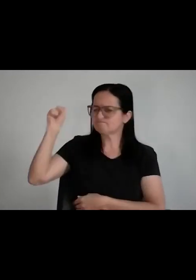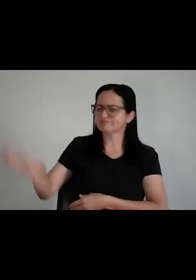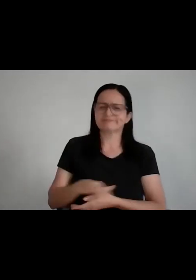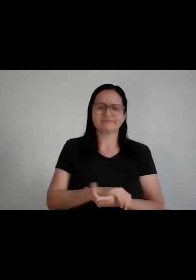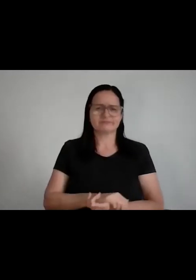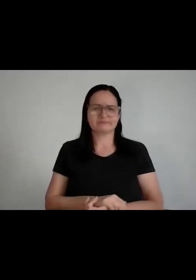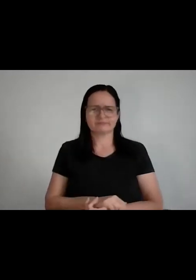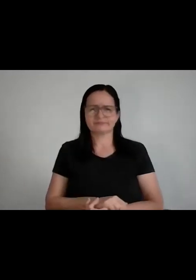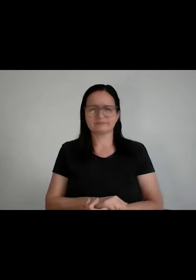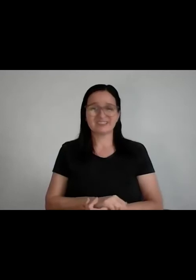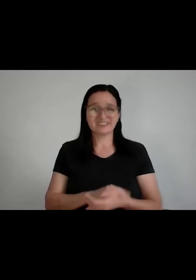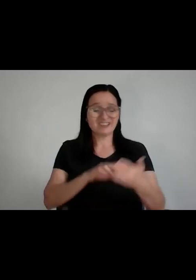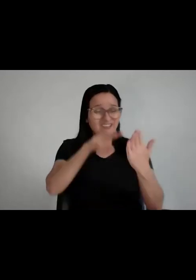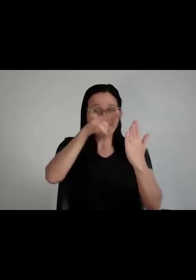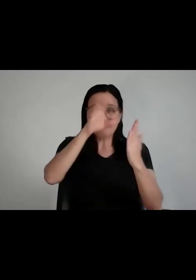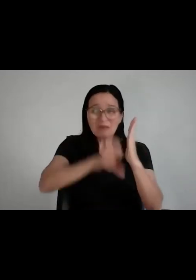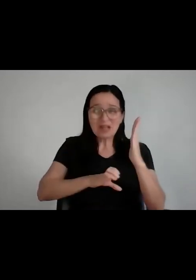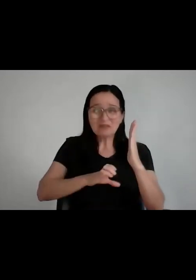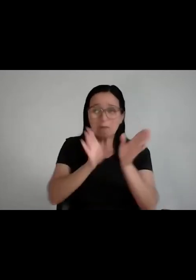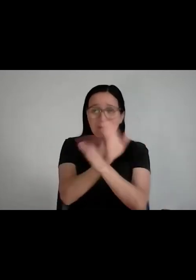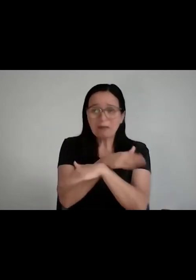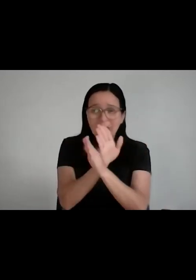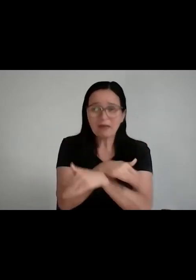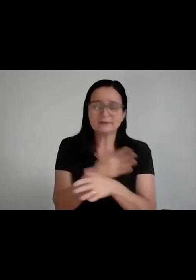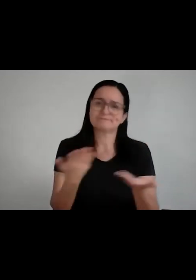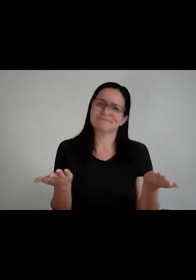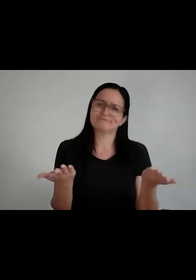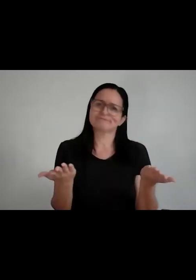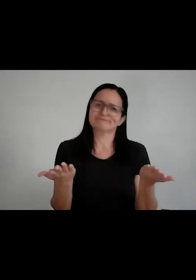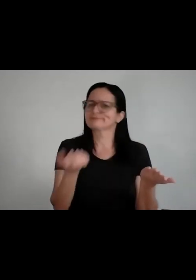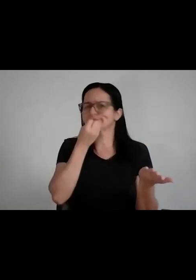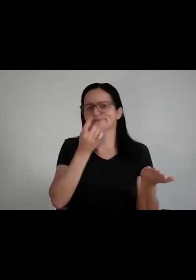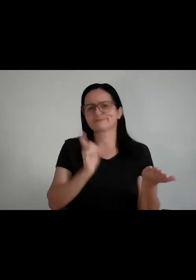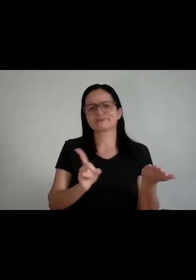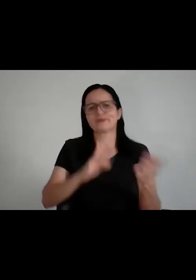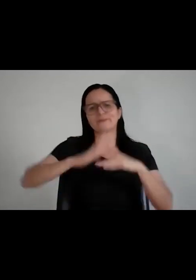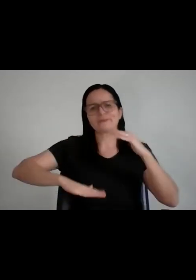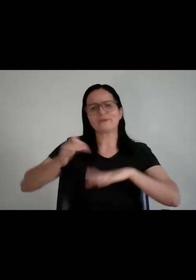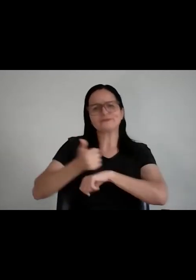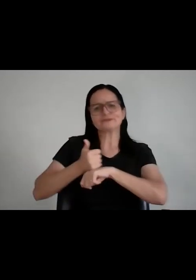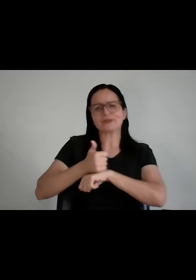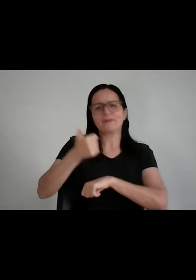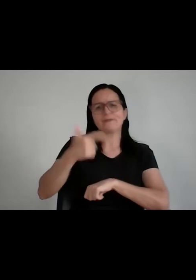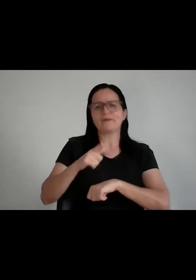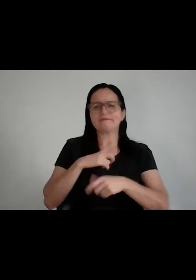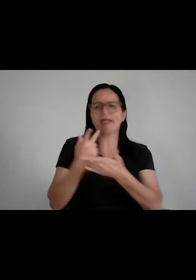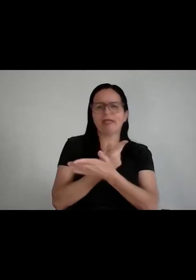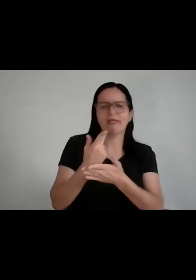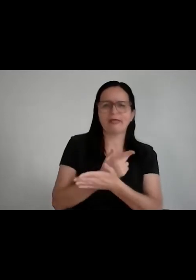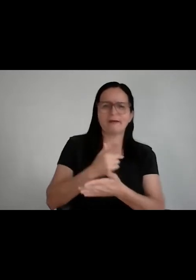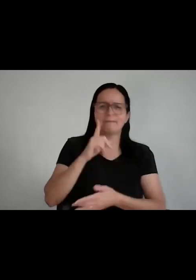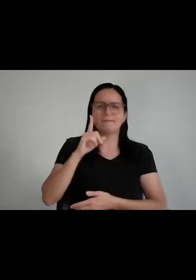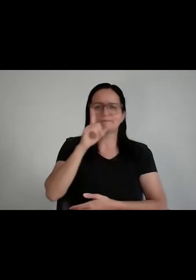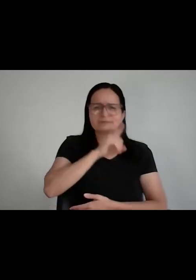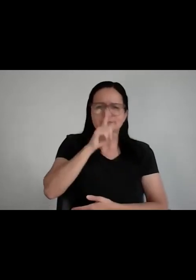você já está me dizendo muito sobre que profissional você é se você faz um currículo desleixado, tem que fazer com capricho, não pode ter erro de português, tem que estar usando